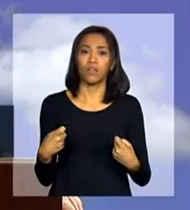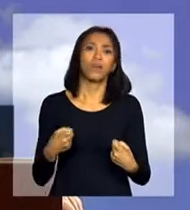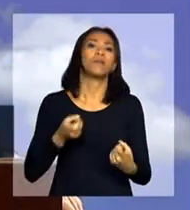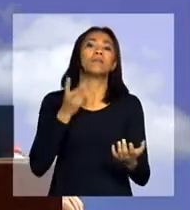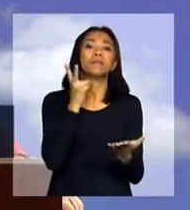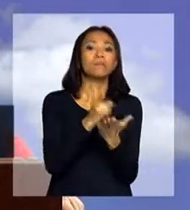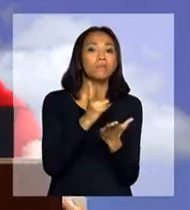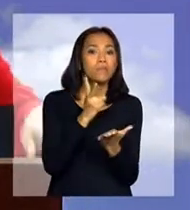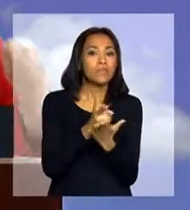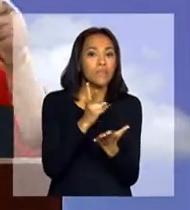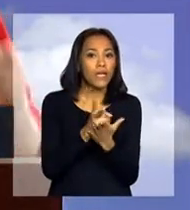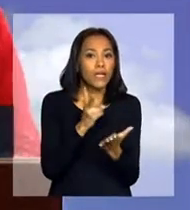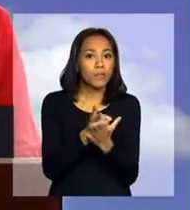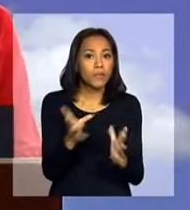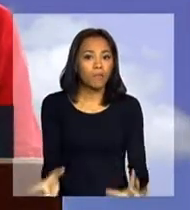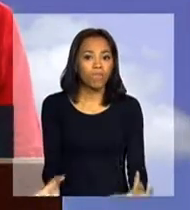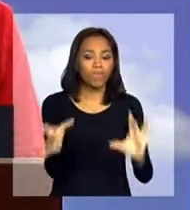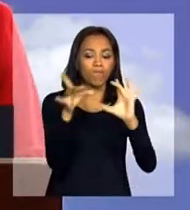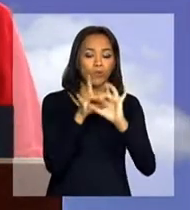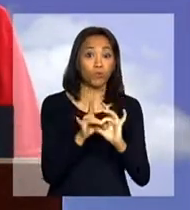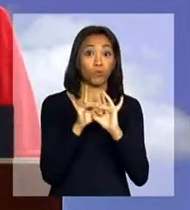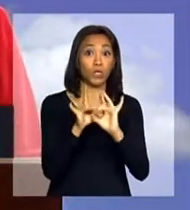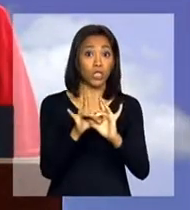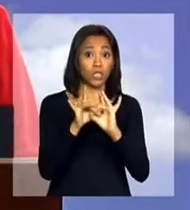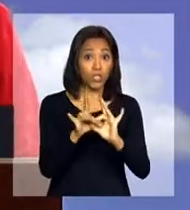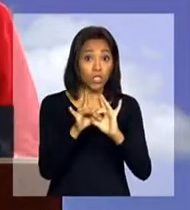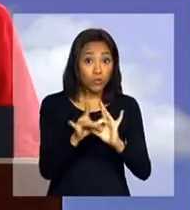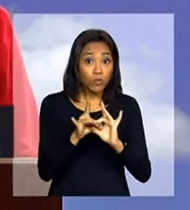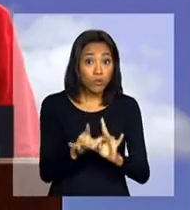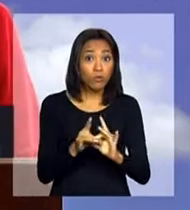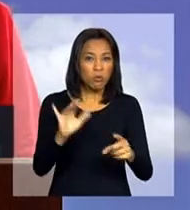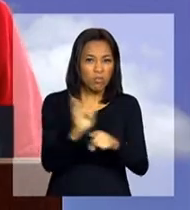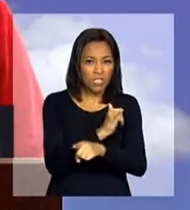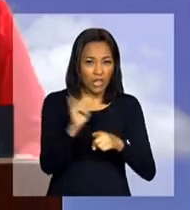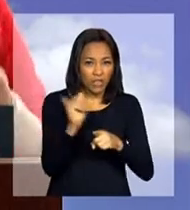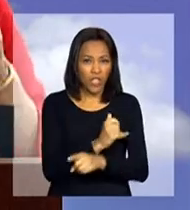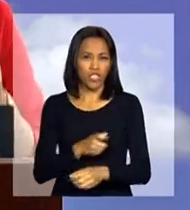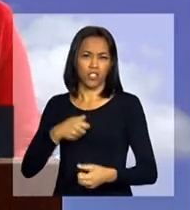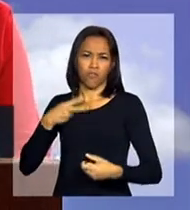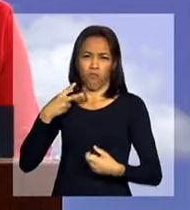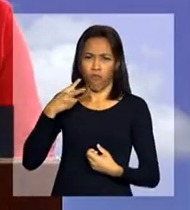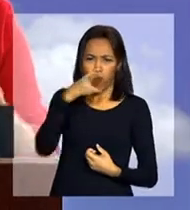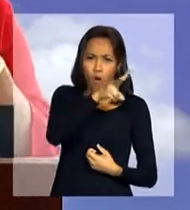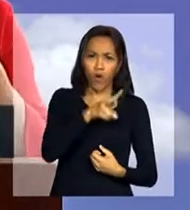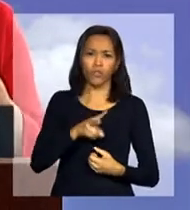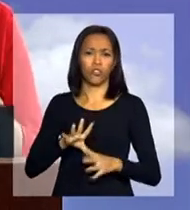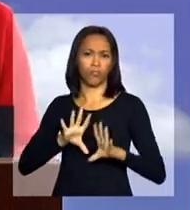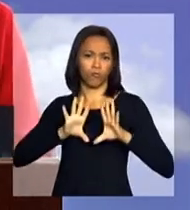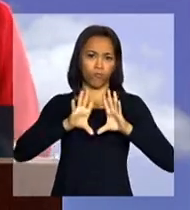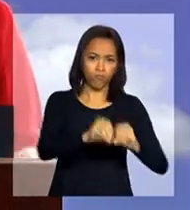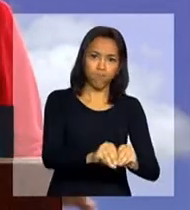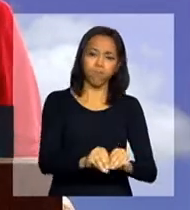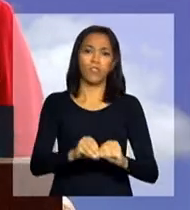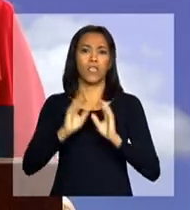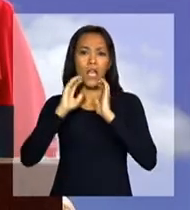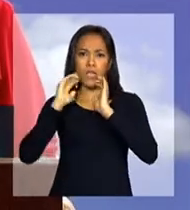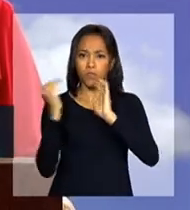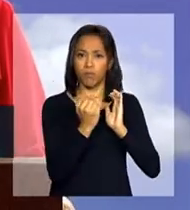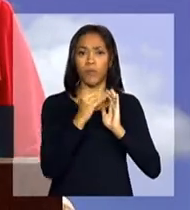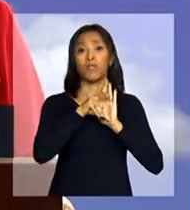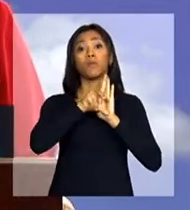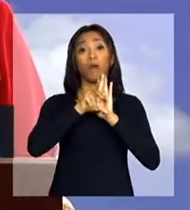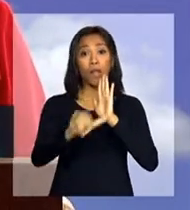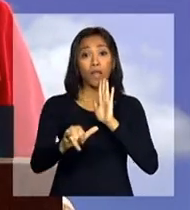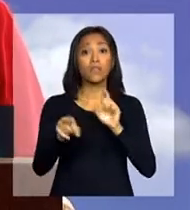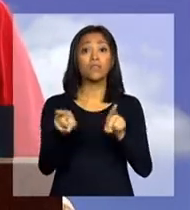casado com medidas fortes de coerção, de repressão, de cumprimento da lei e com